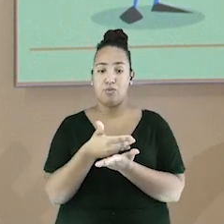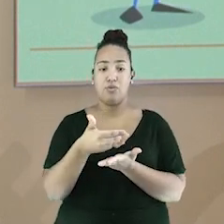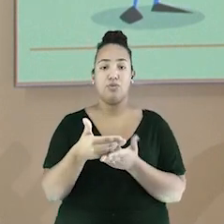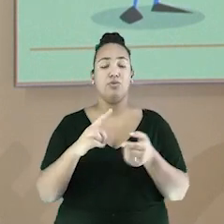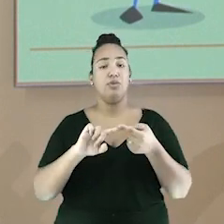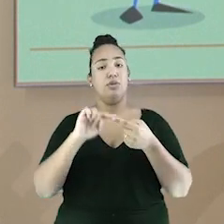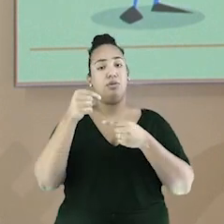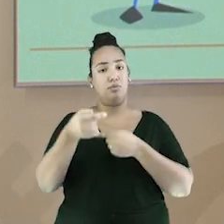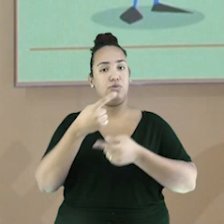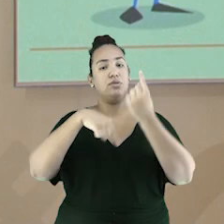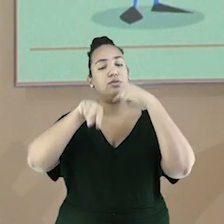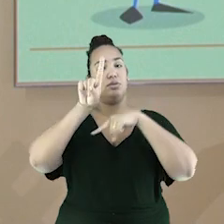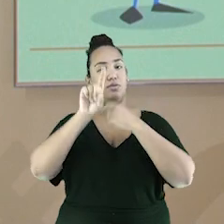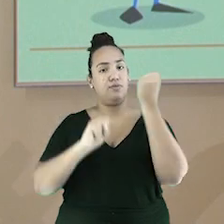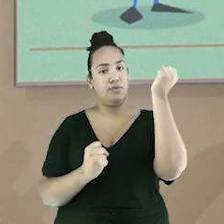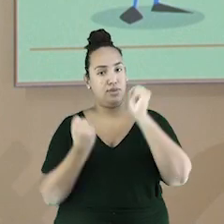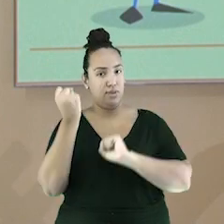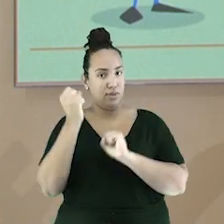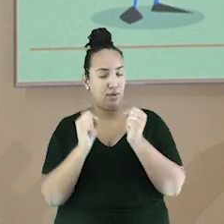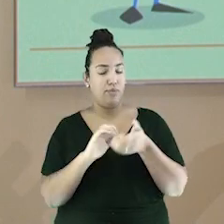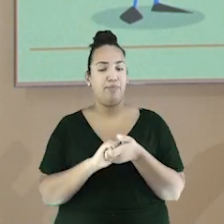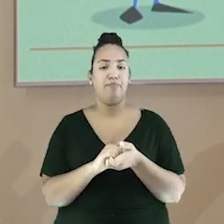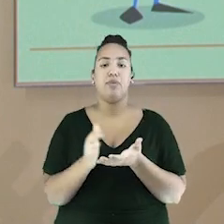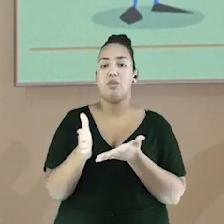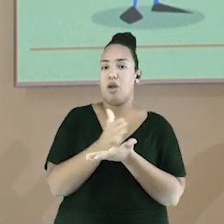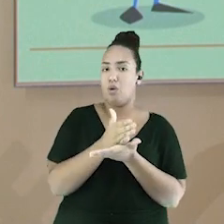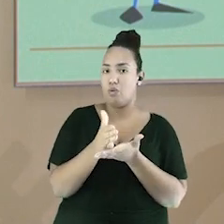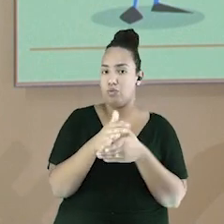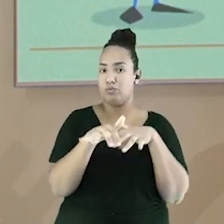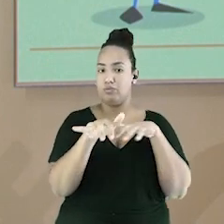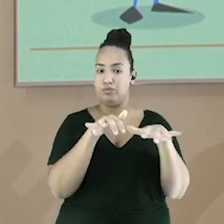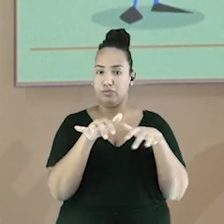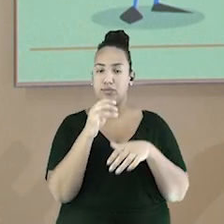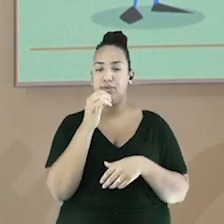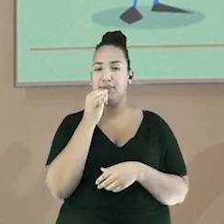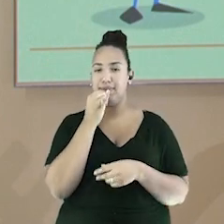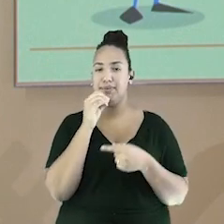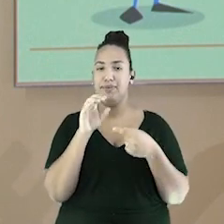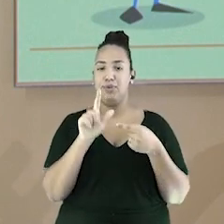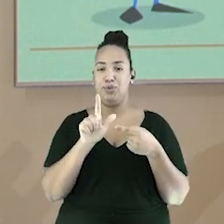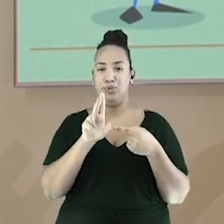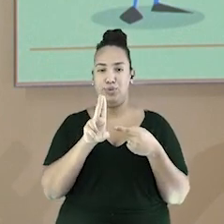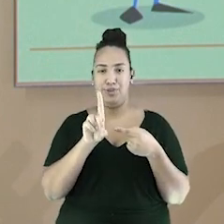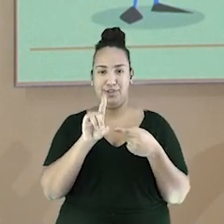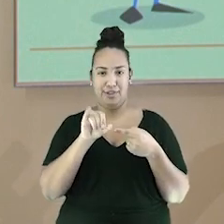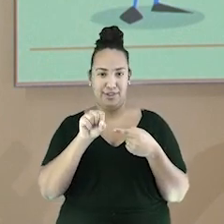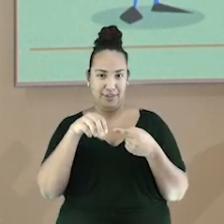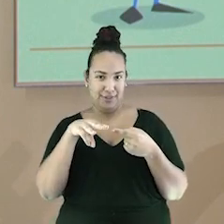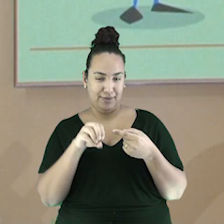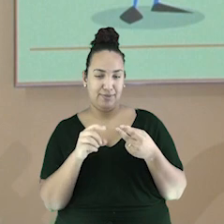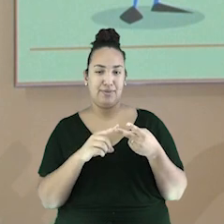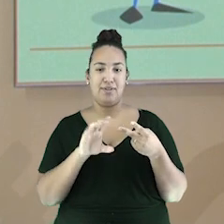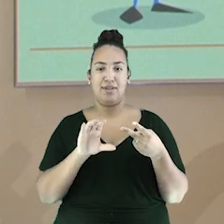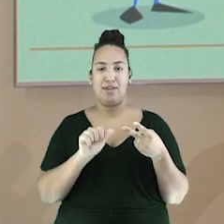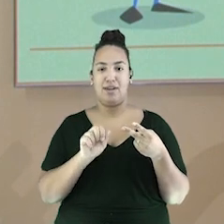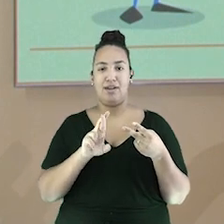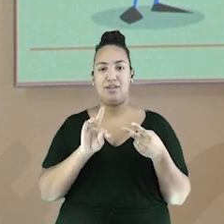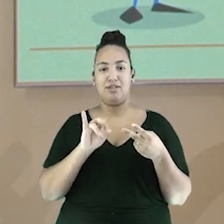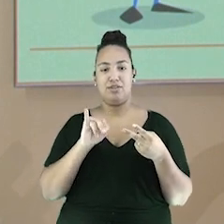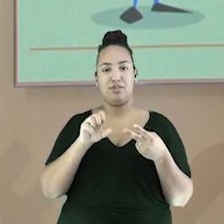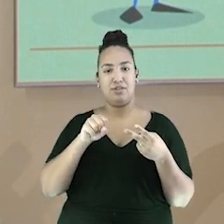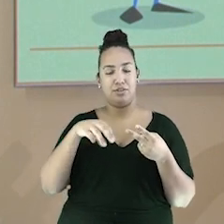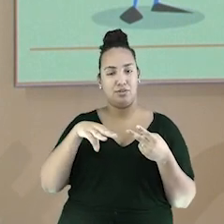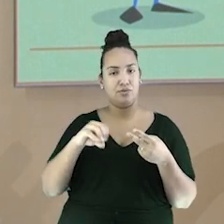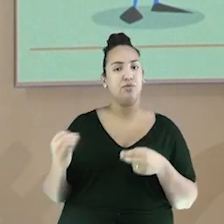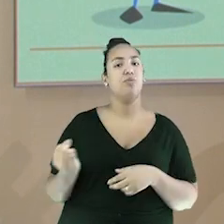começaram após a Revolução Industrial. Alguns movimentos, como catismo e ludismo, foram essenciais na luta